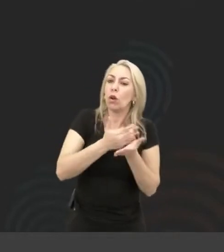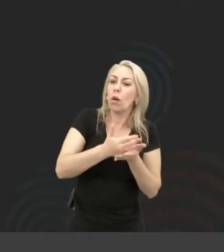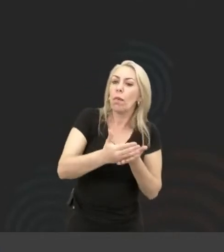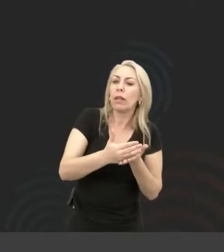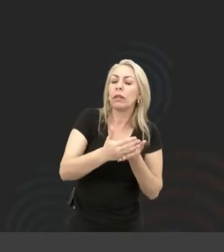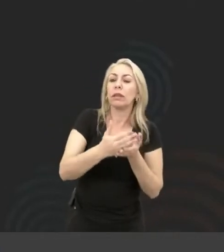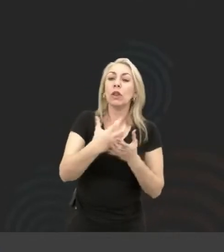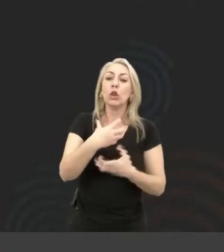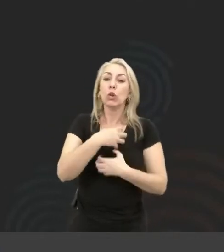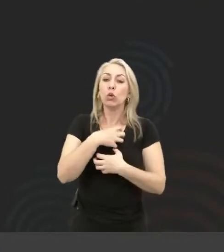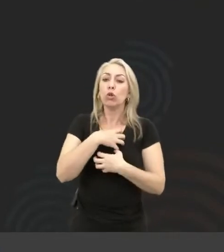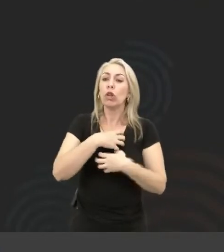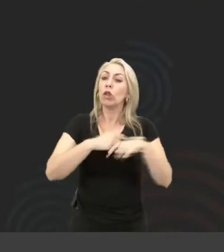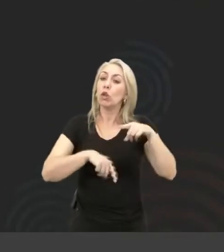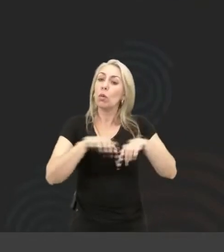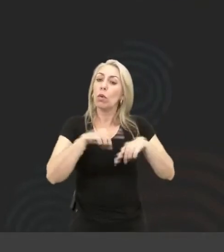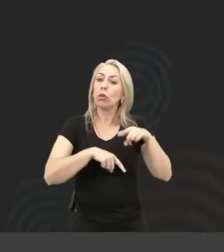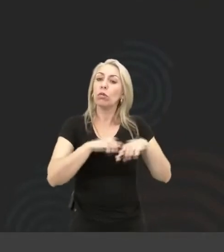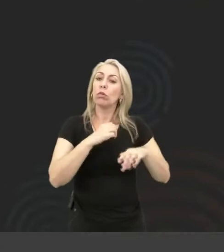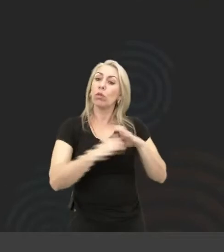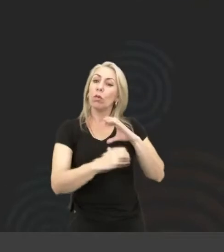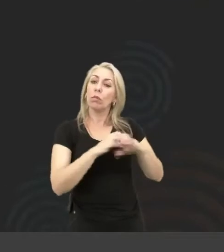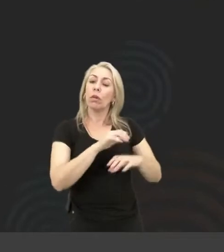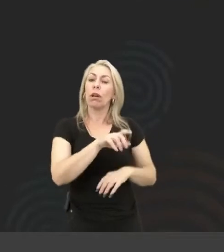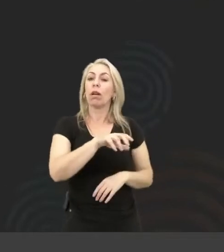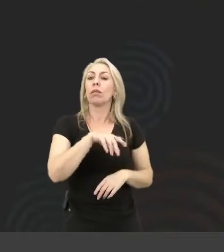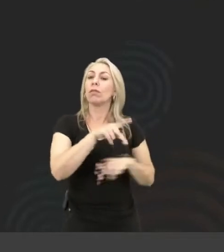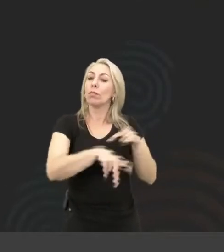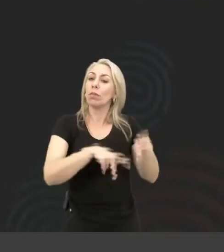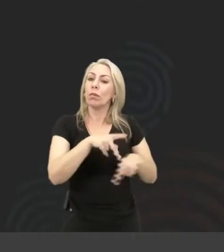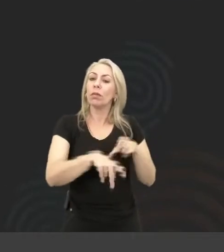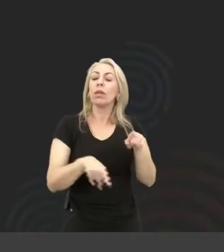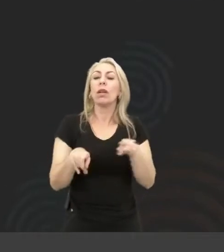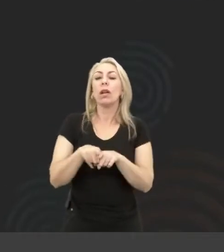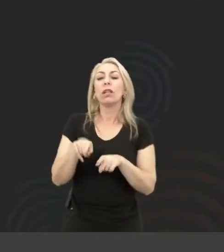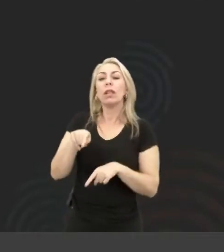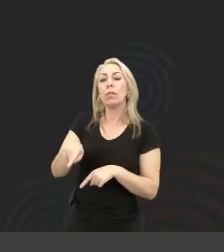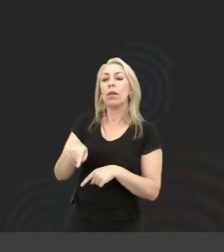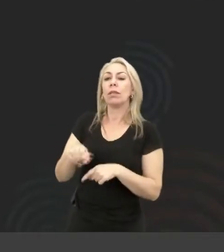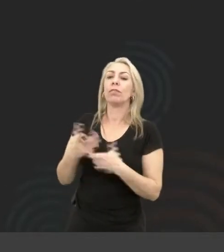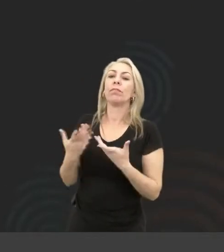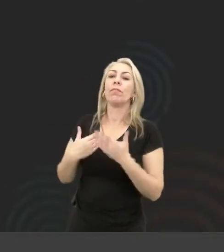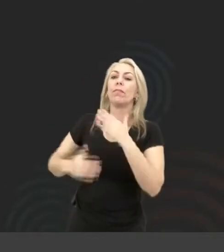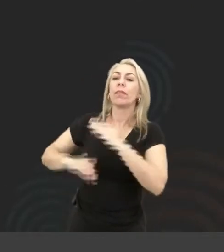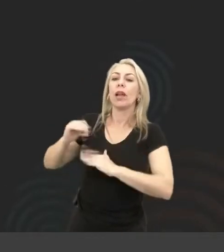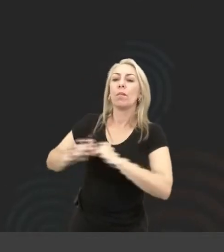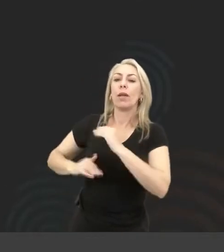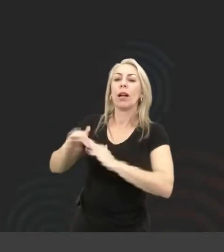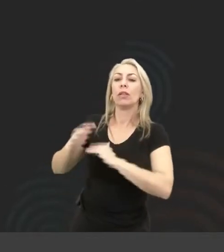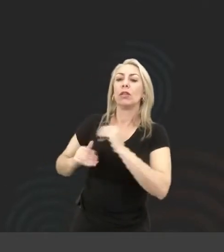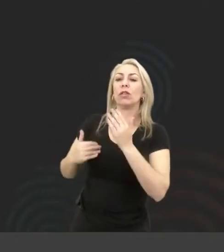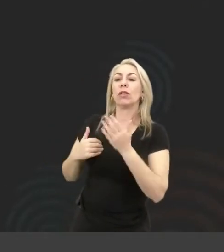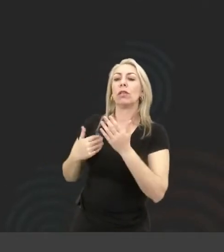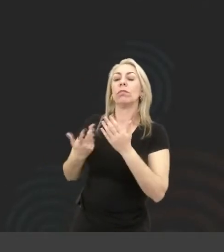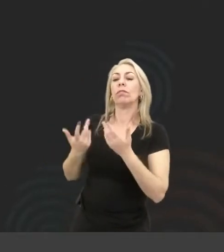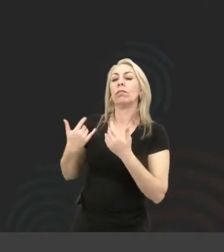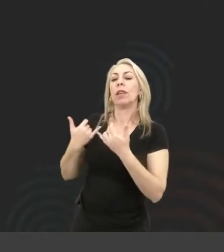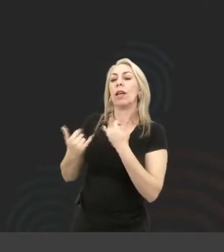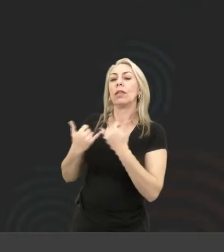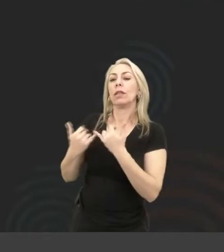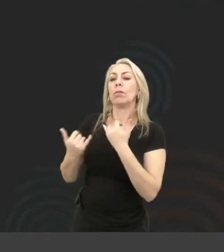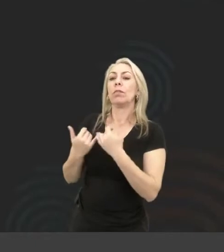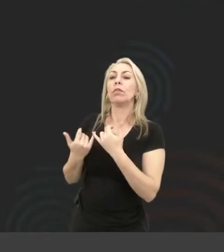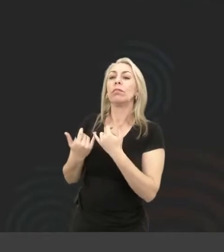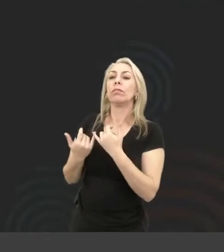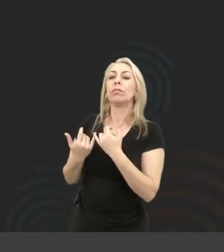ou seja, a maneira com que aquele produto se comunica com o público, até mesmo a parte operacional desse produto, que é quando eu sento na